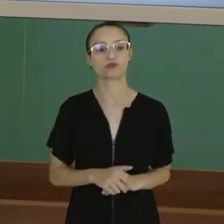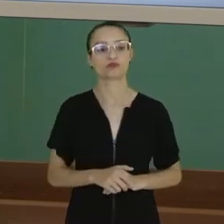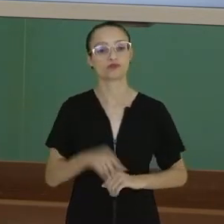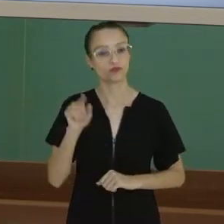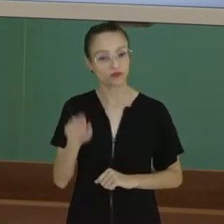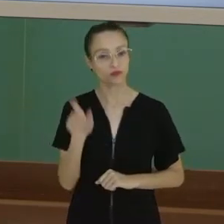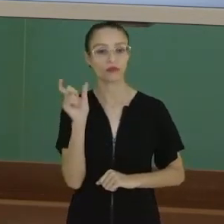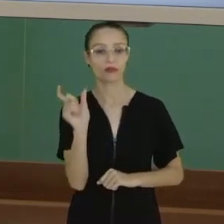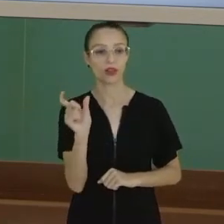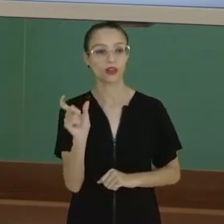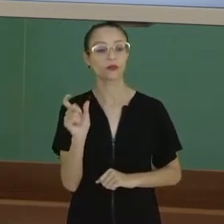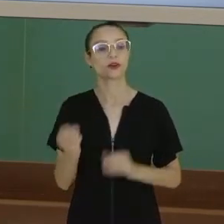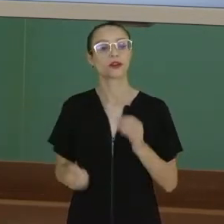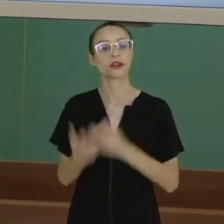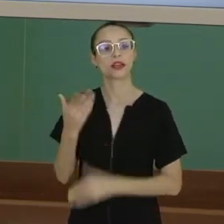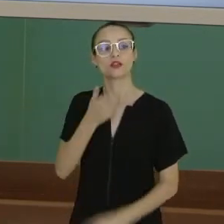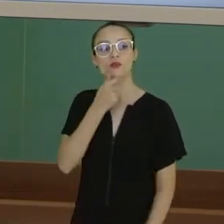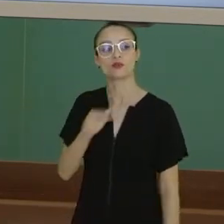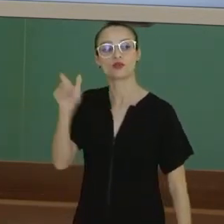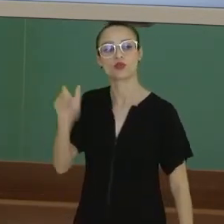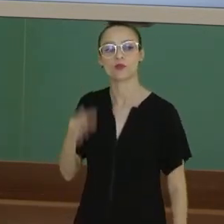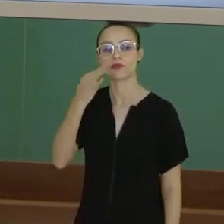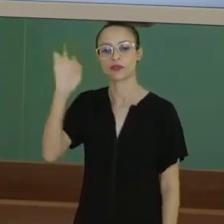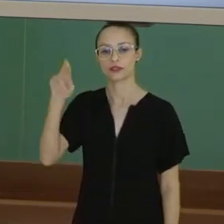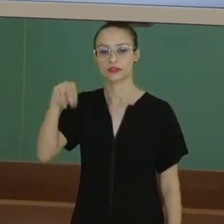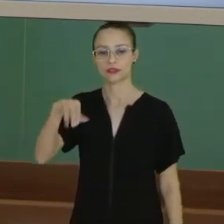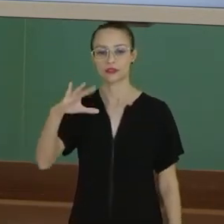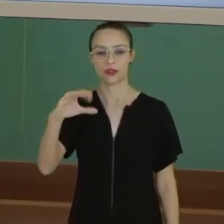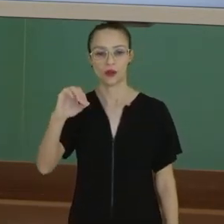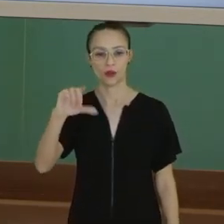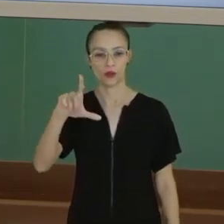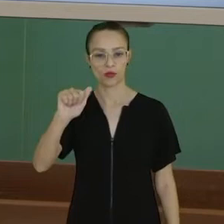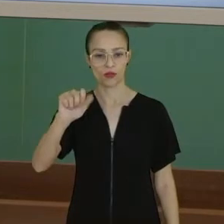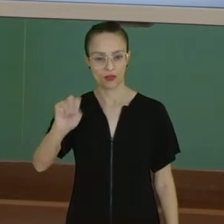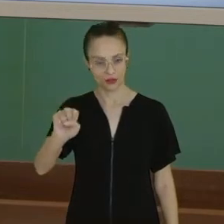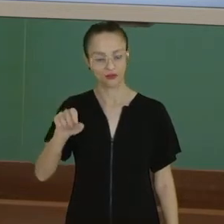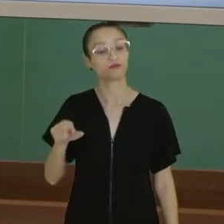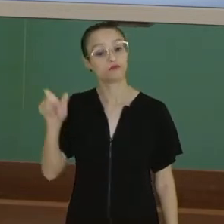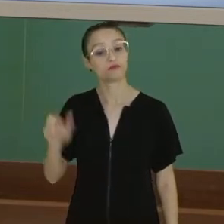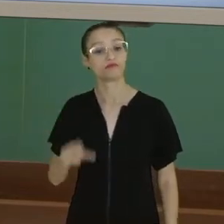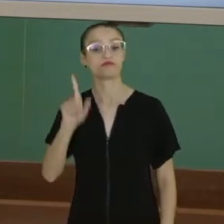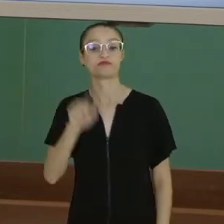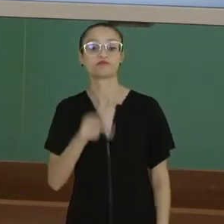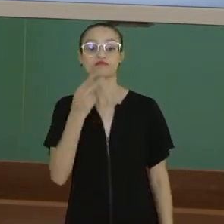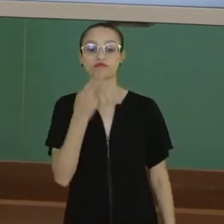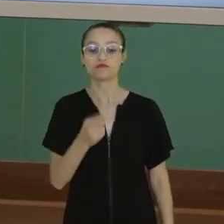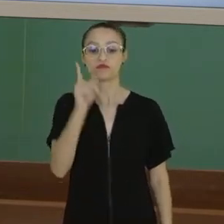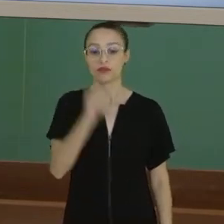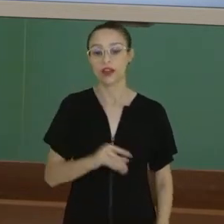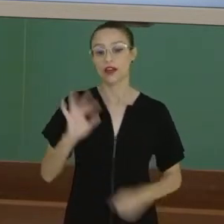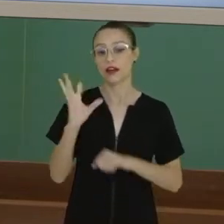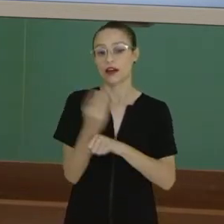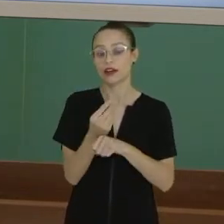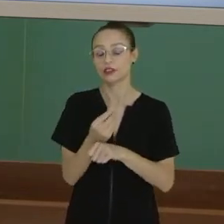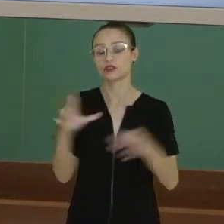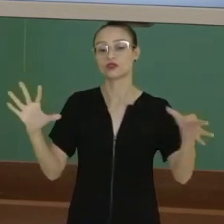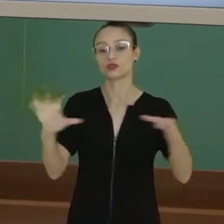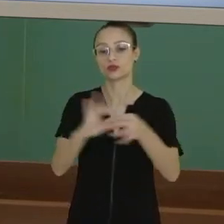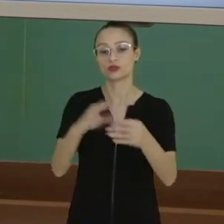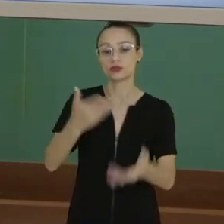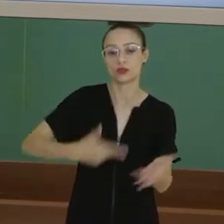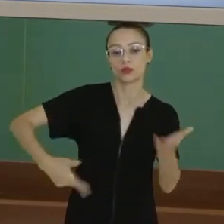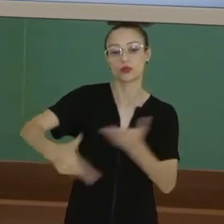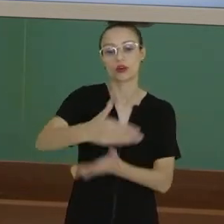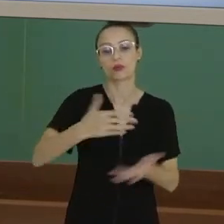termo criado pelo curador francês Nicolas Bauriade. Então, é uma arte que está junto com o público, que se relaciona,